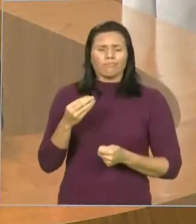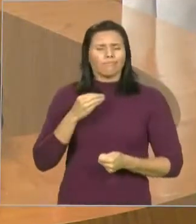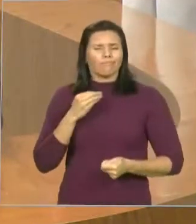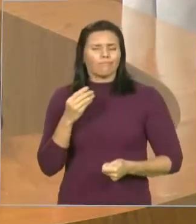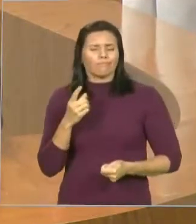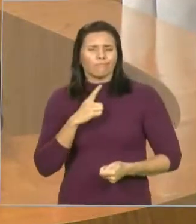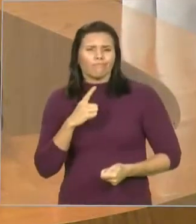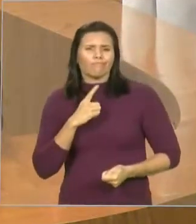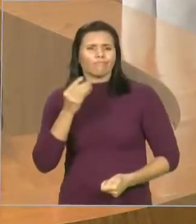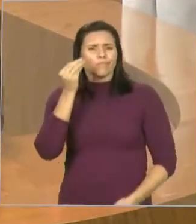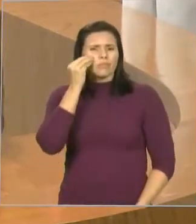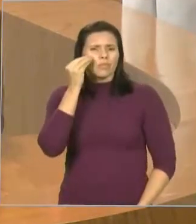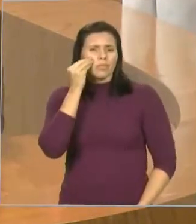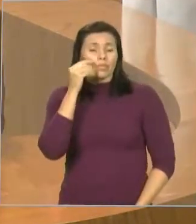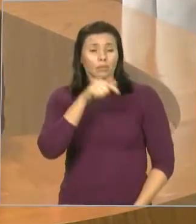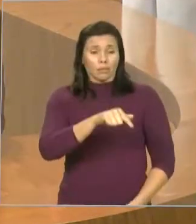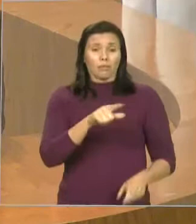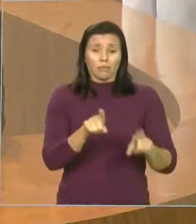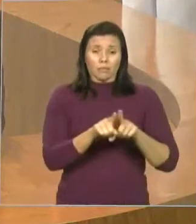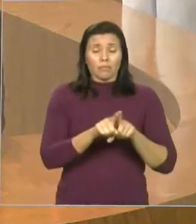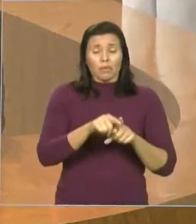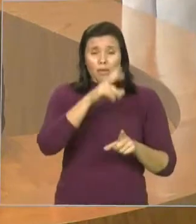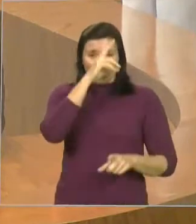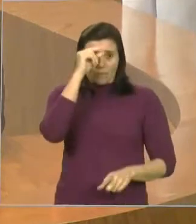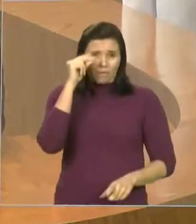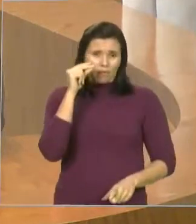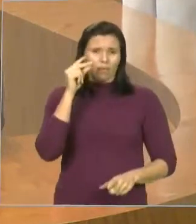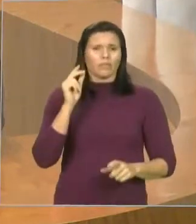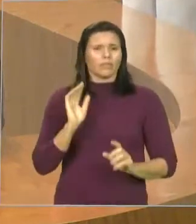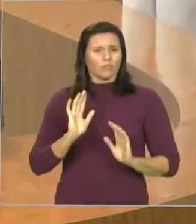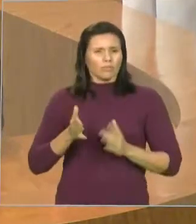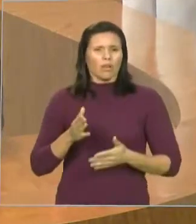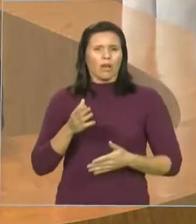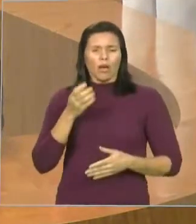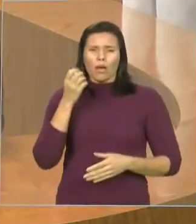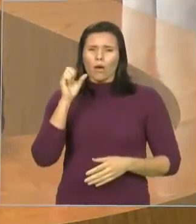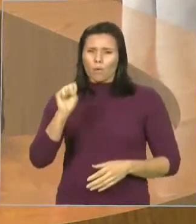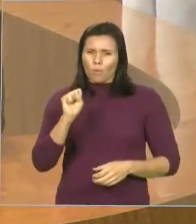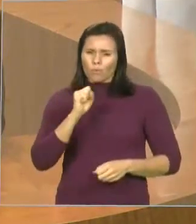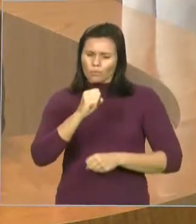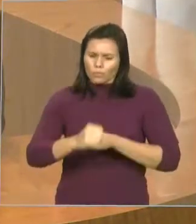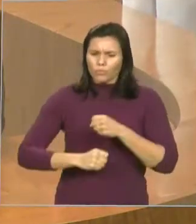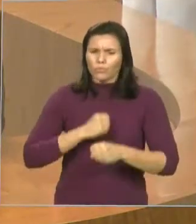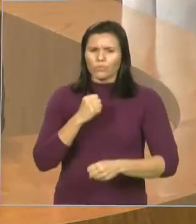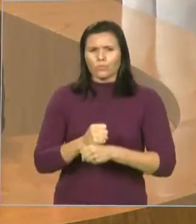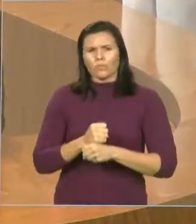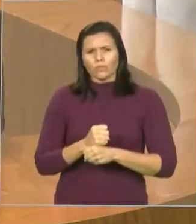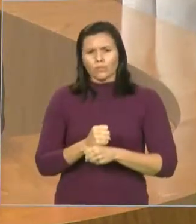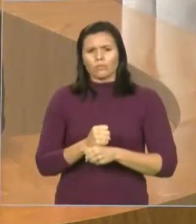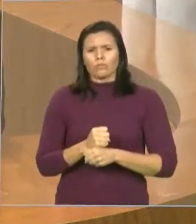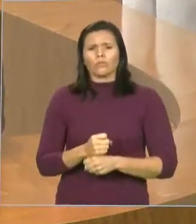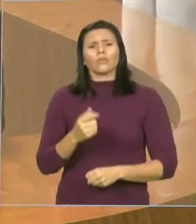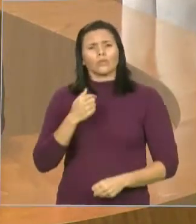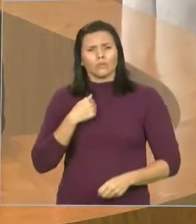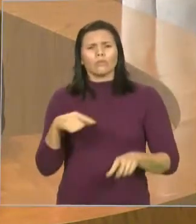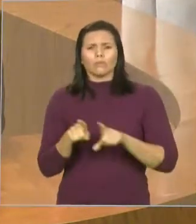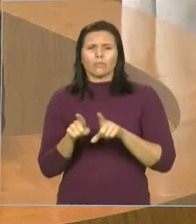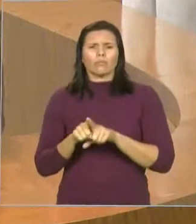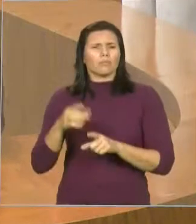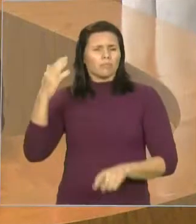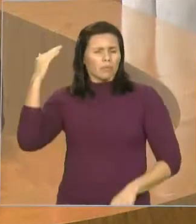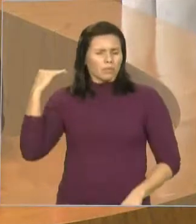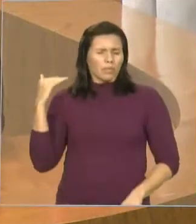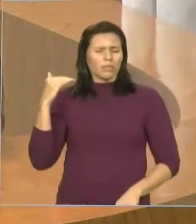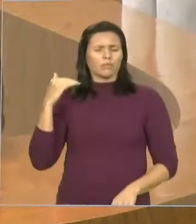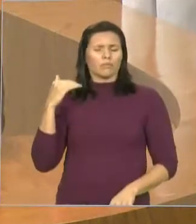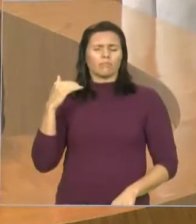prefeita por oito anos lá em Cedo Guilherme. Eu também fui prefeito por oito anos em Maranhãozinho. Estamos colocando